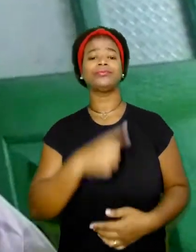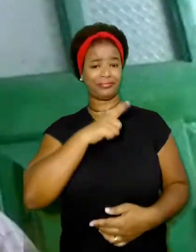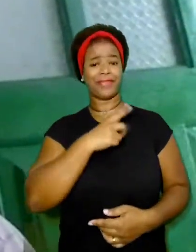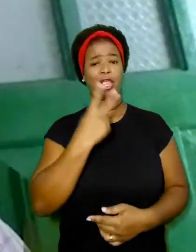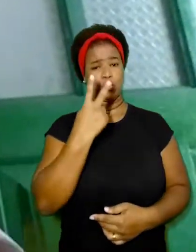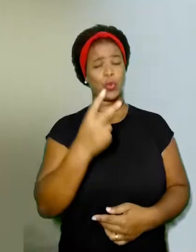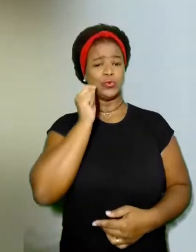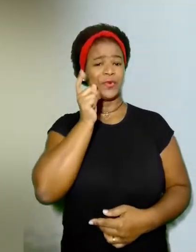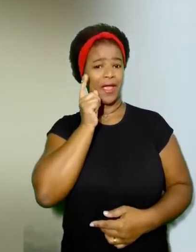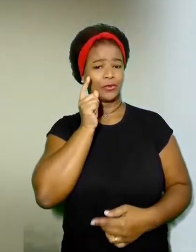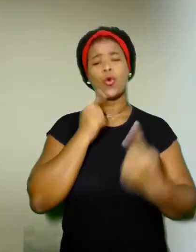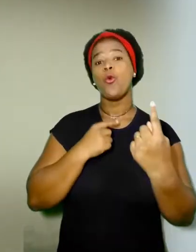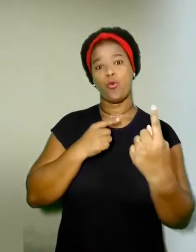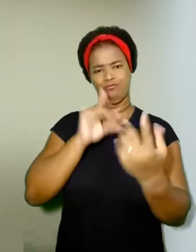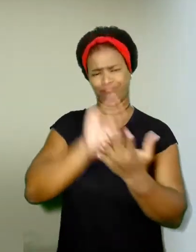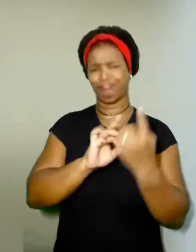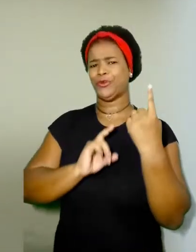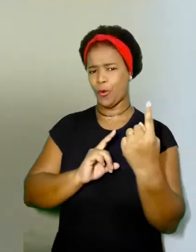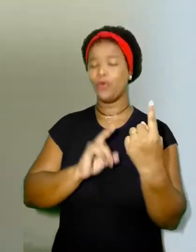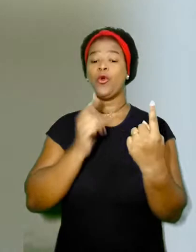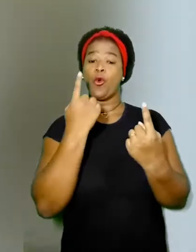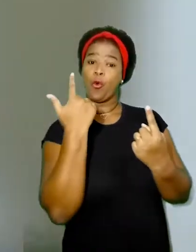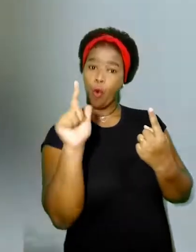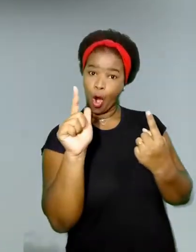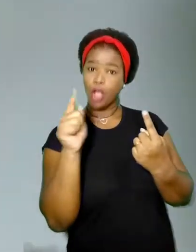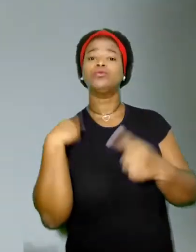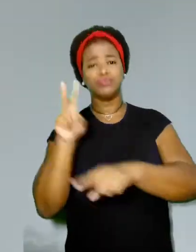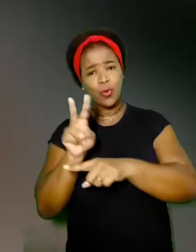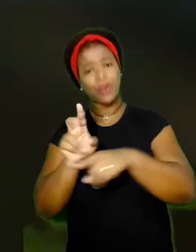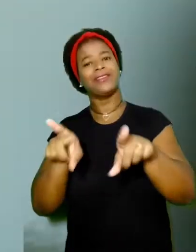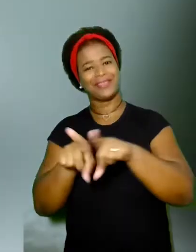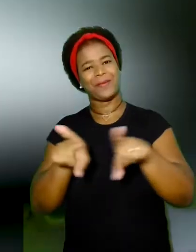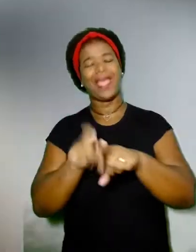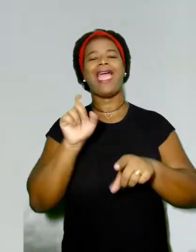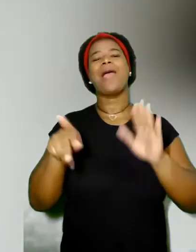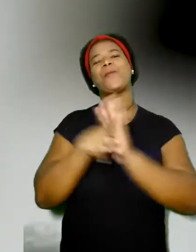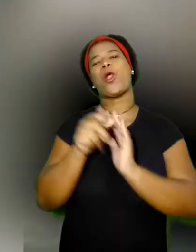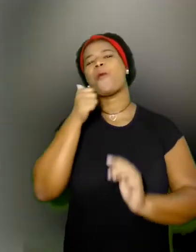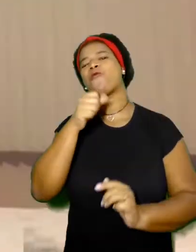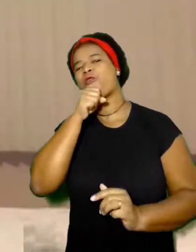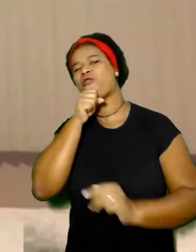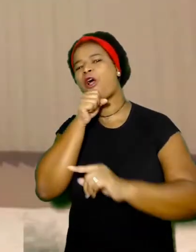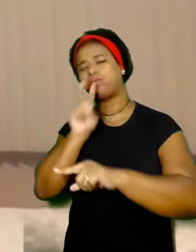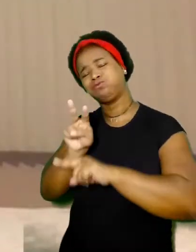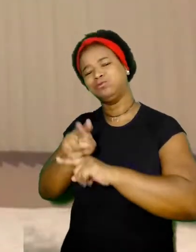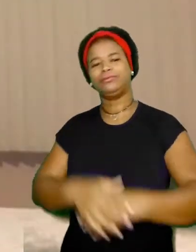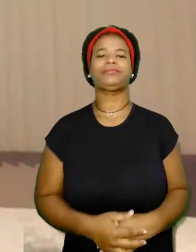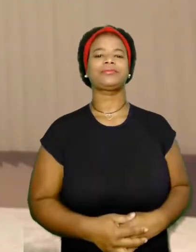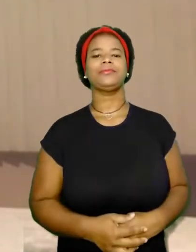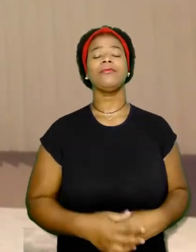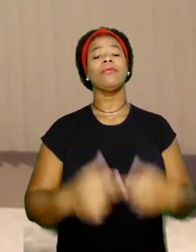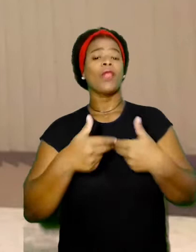gente tem dois gatos, um só, mas o outro a gente cuida também É Peregrino, que é da nossa avó Bom,